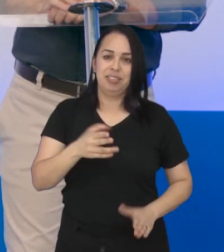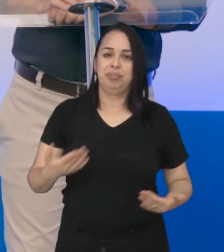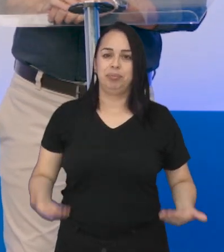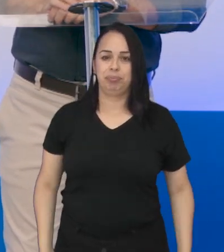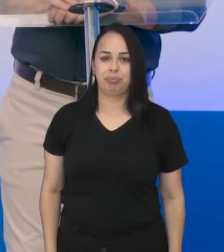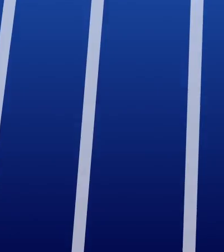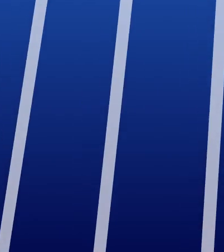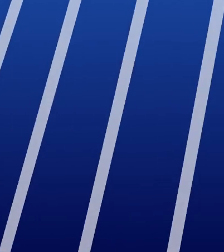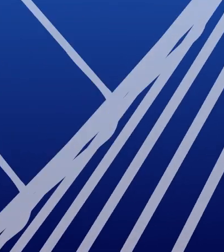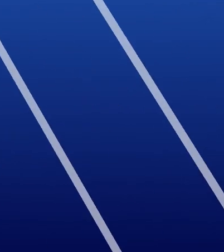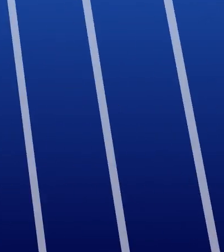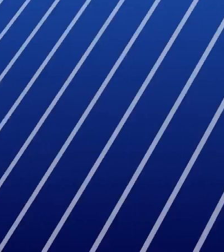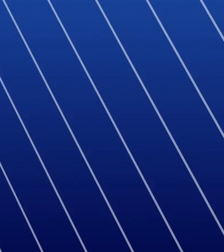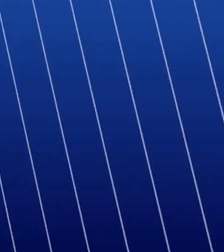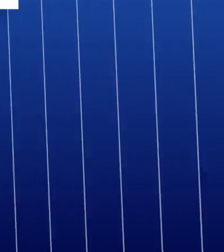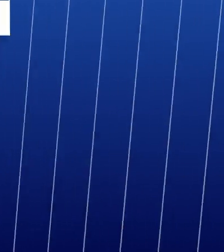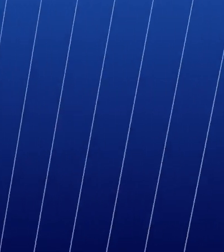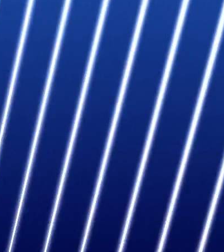Boletim Entrevista.